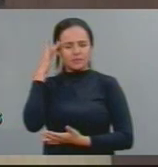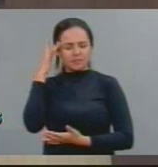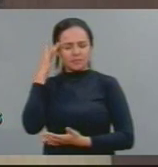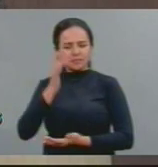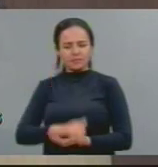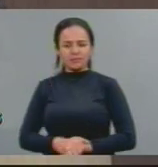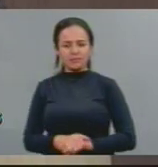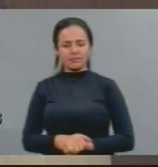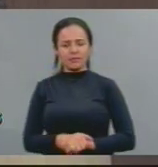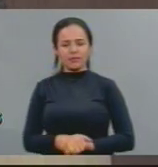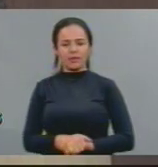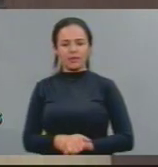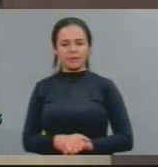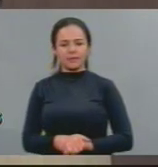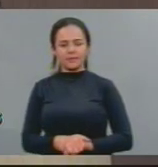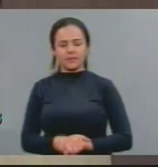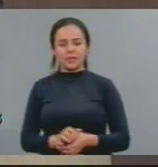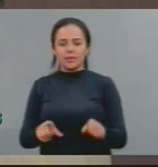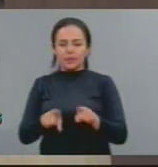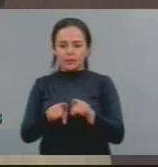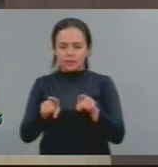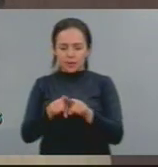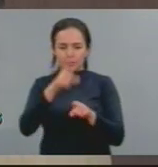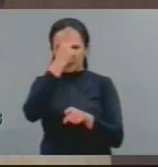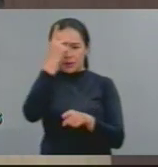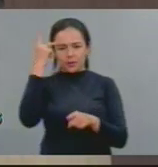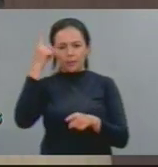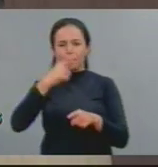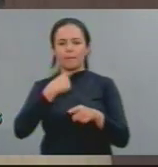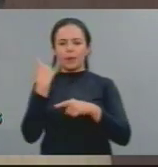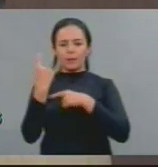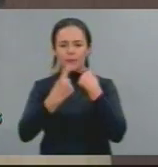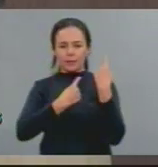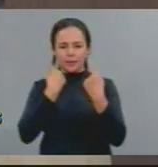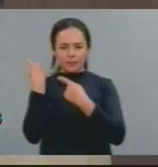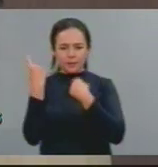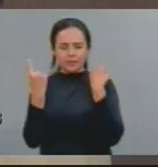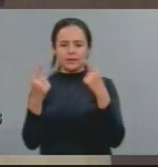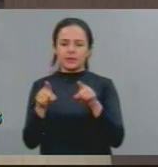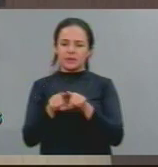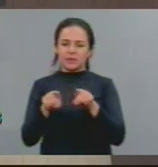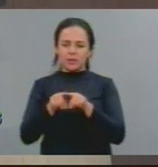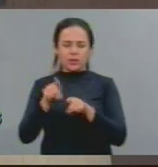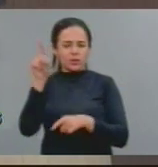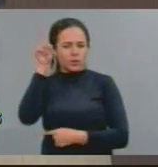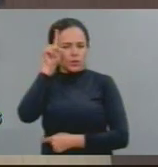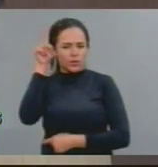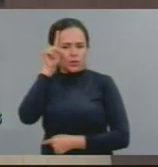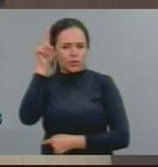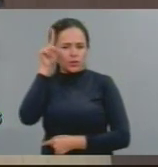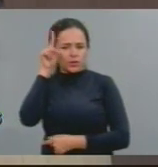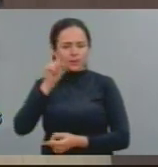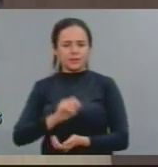que leva à morte em todos os dias,